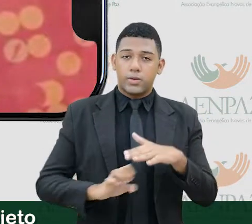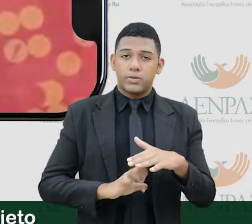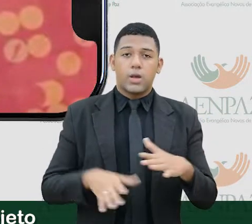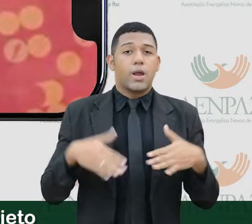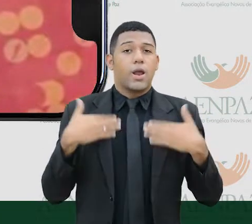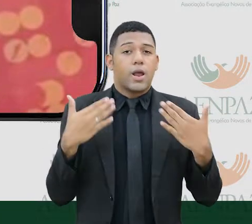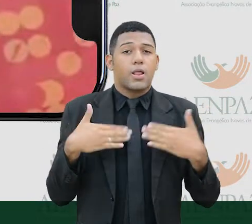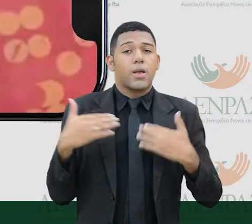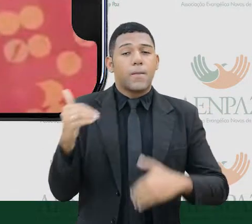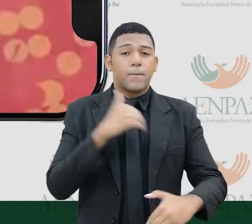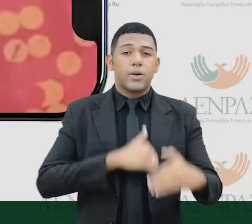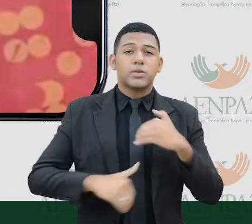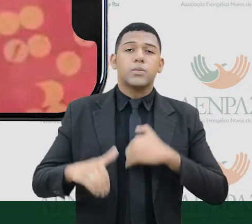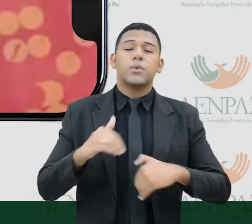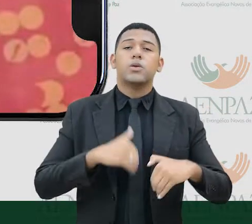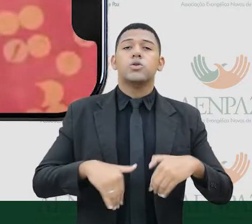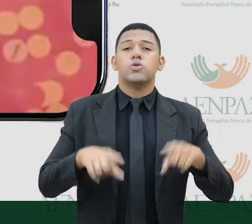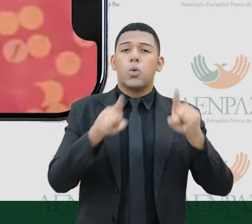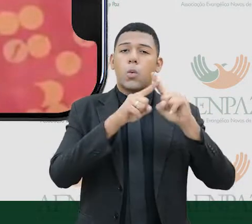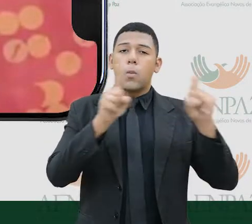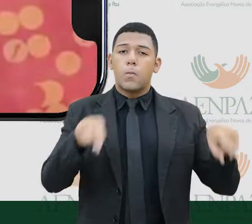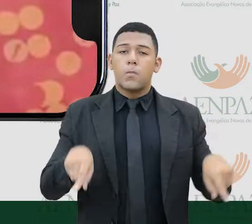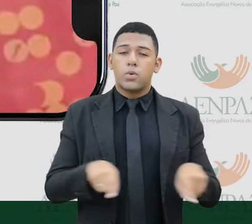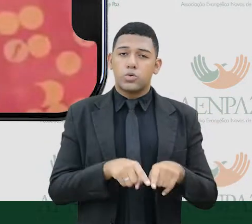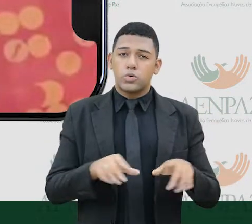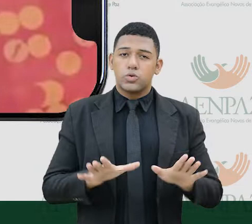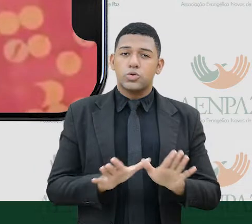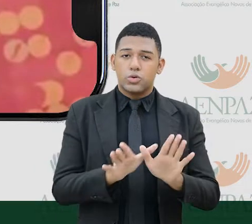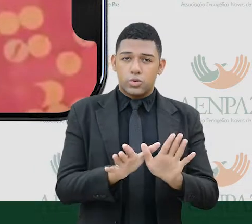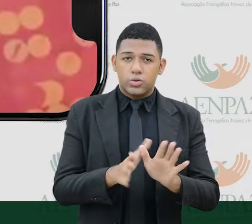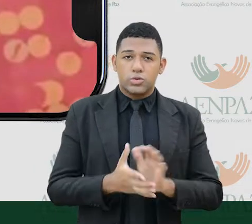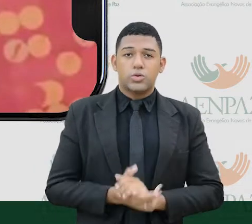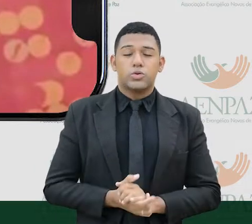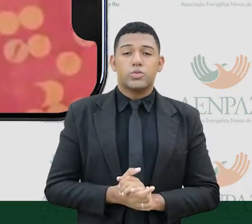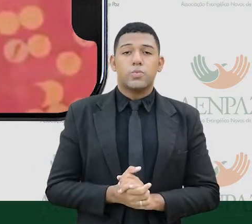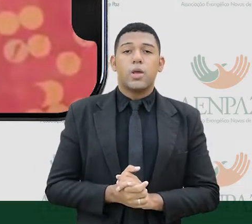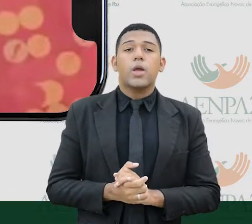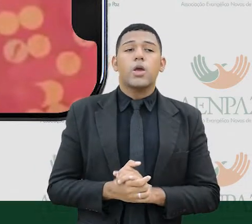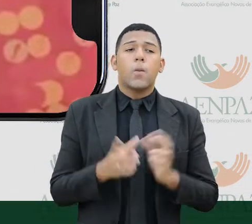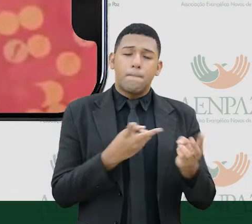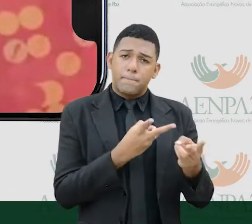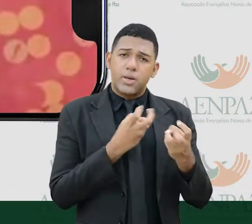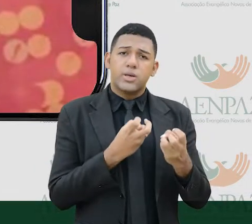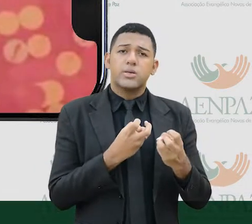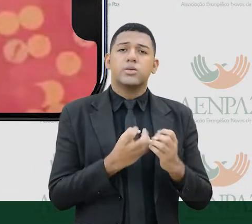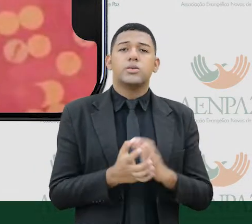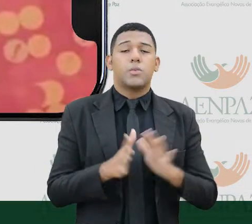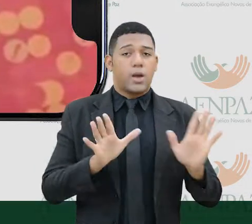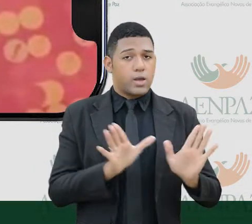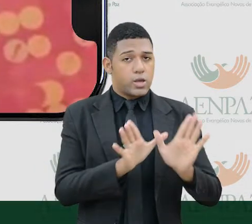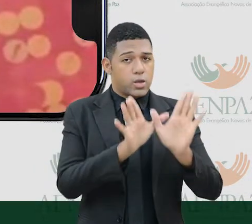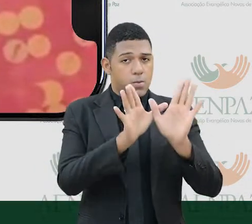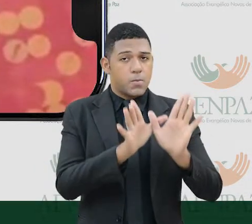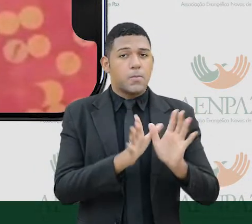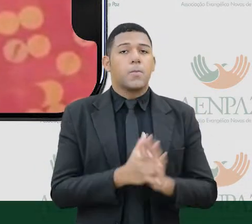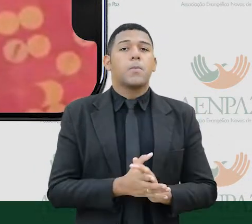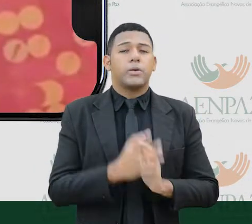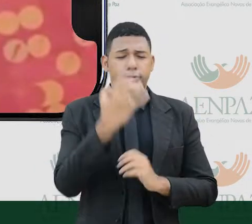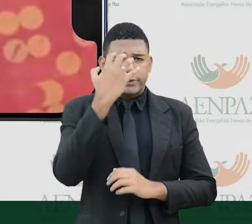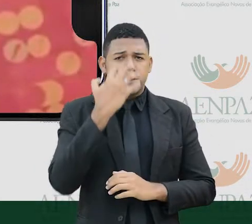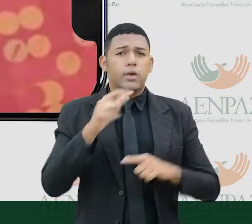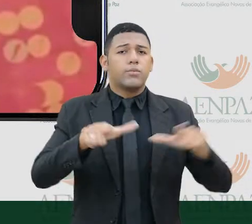parte desse projeto, porque acreditamos sim que a AEM Paz é uma instituição séria, comprometida